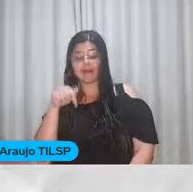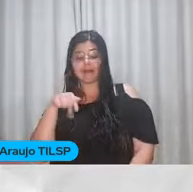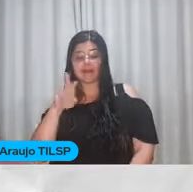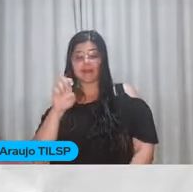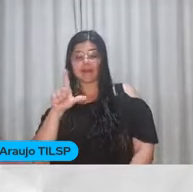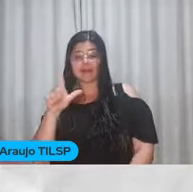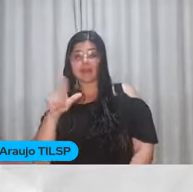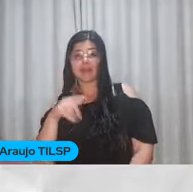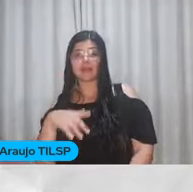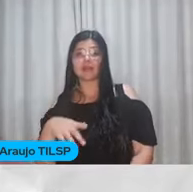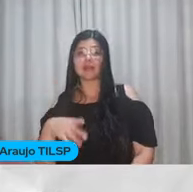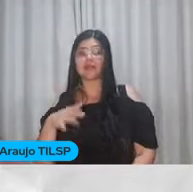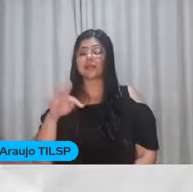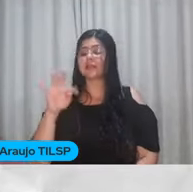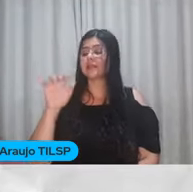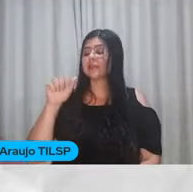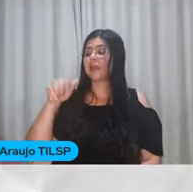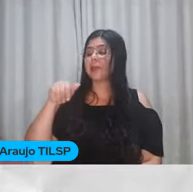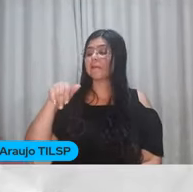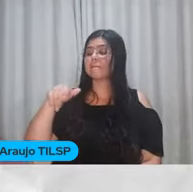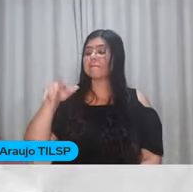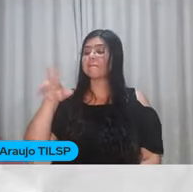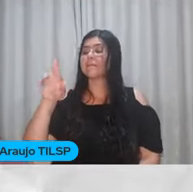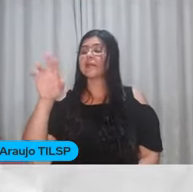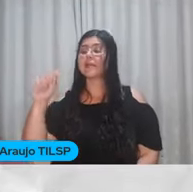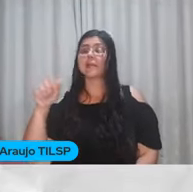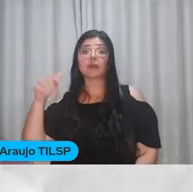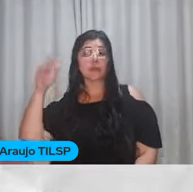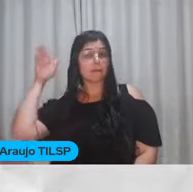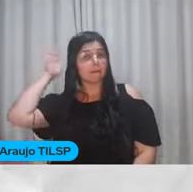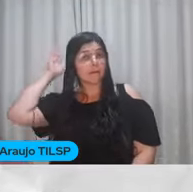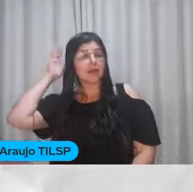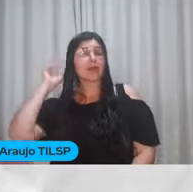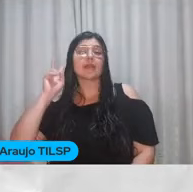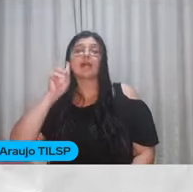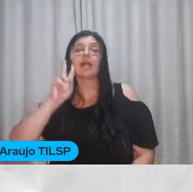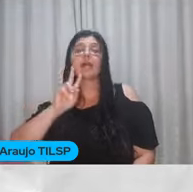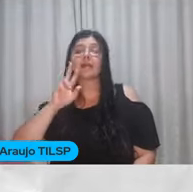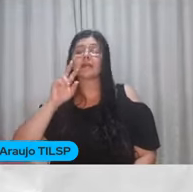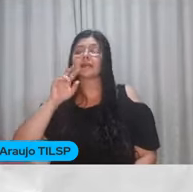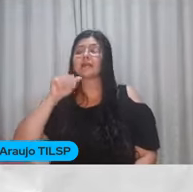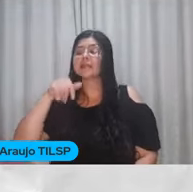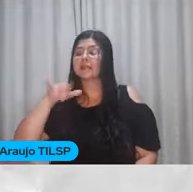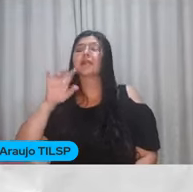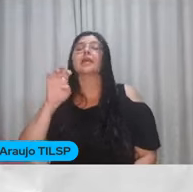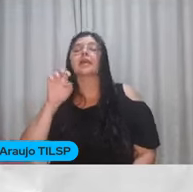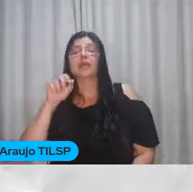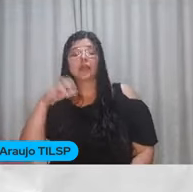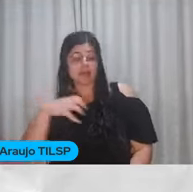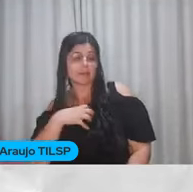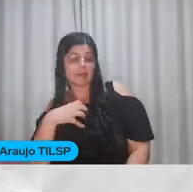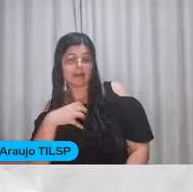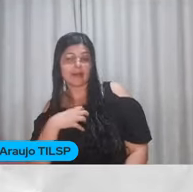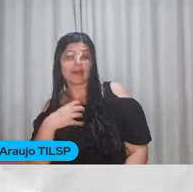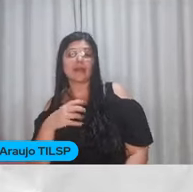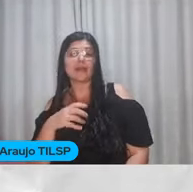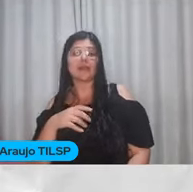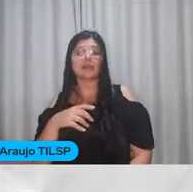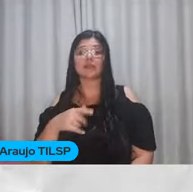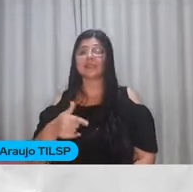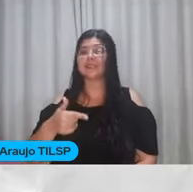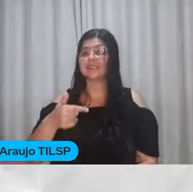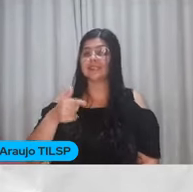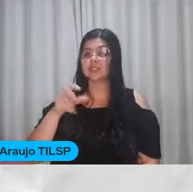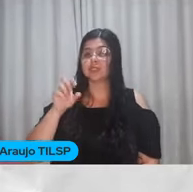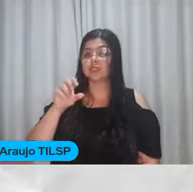Que é de Tamira no Pará A Grimária Rezende também De Eunápolis Sorriso no Mato